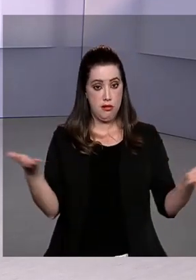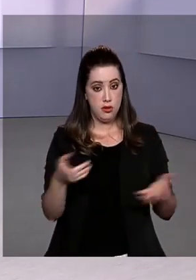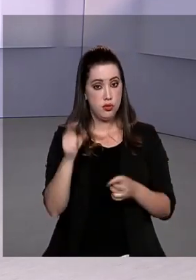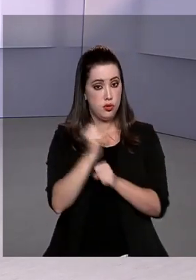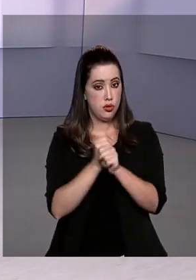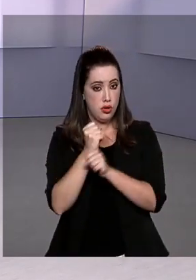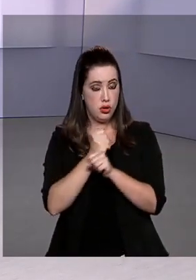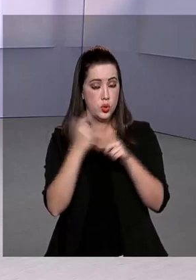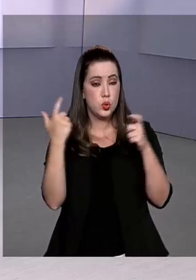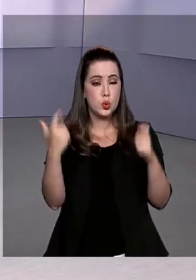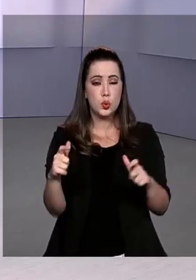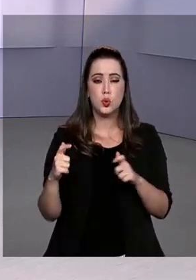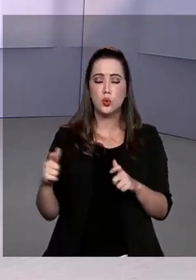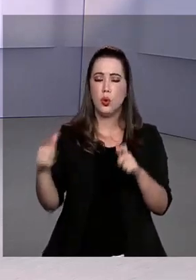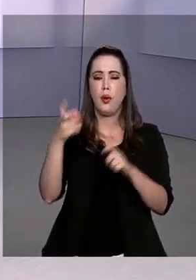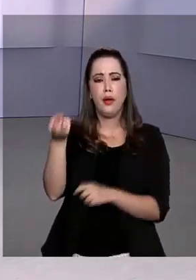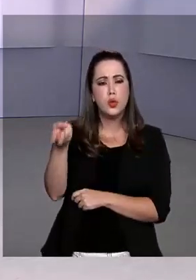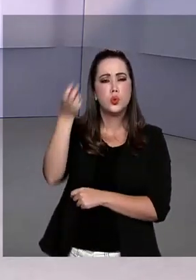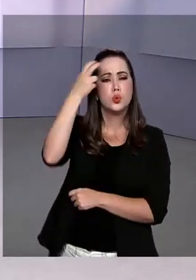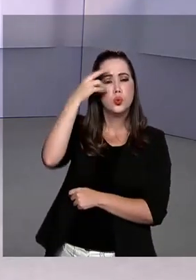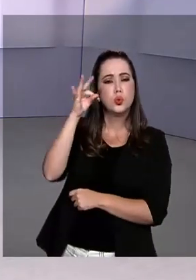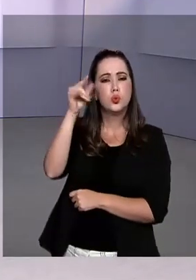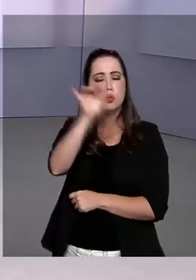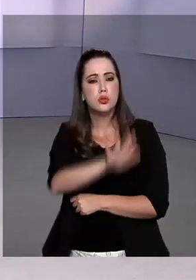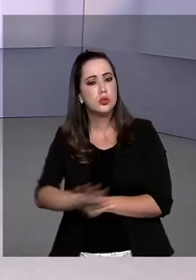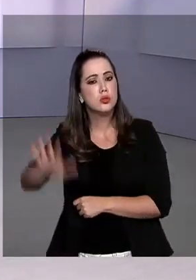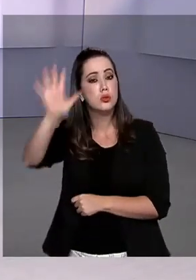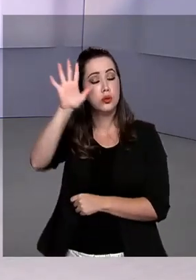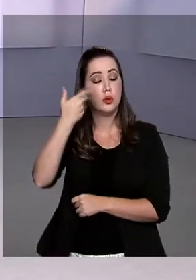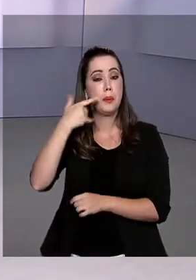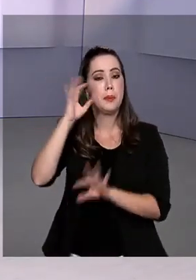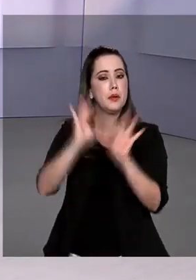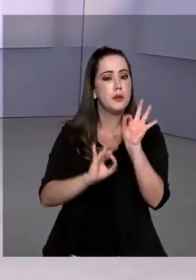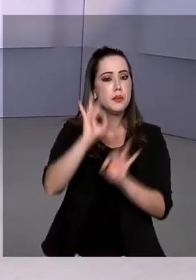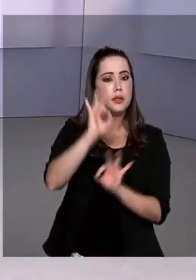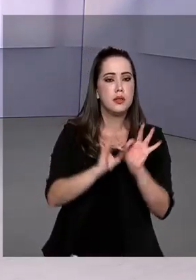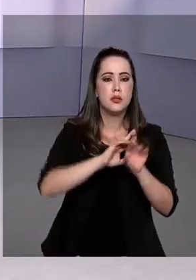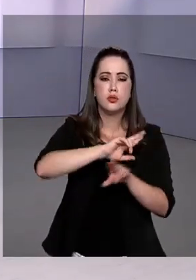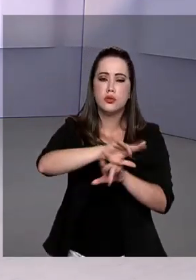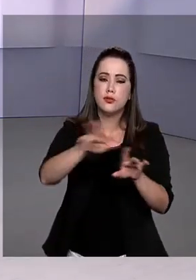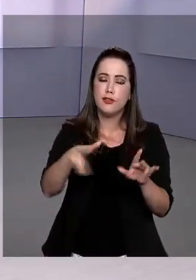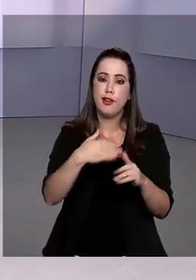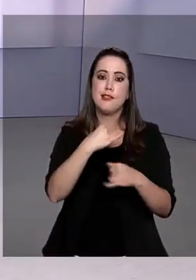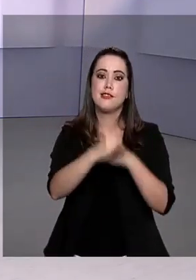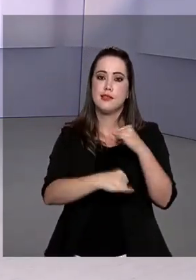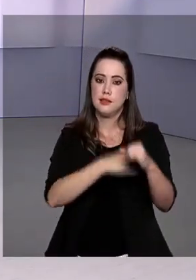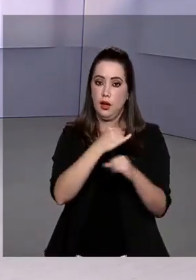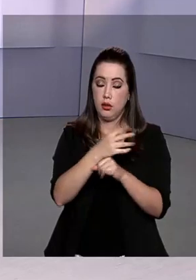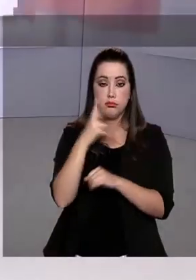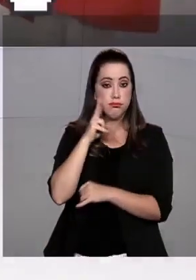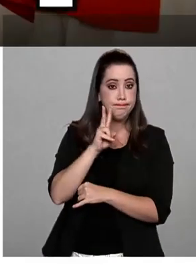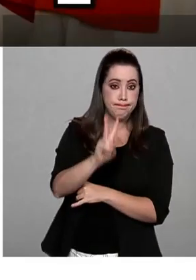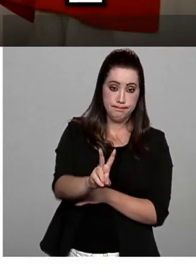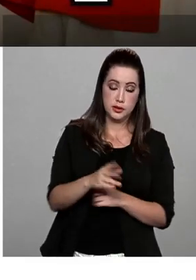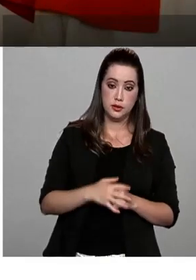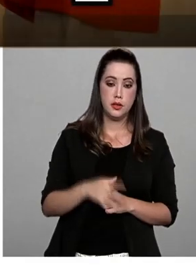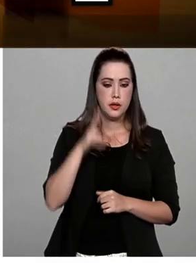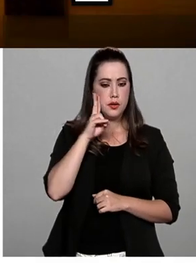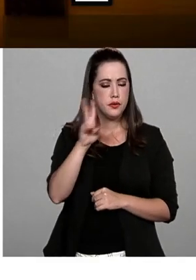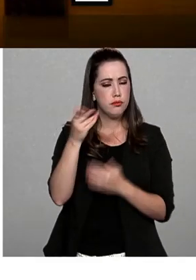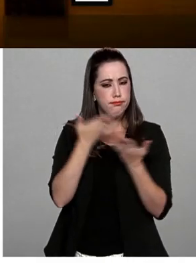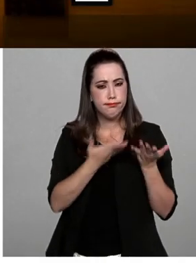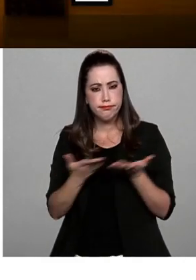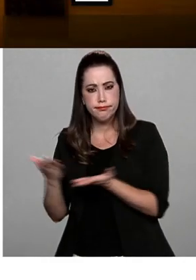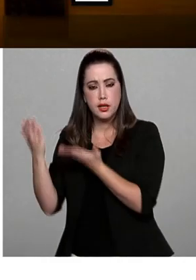os museus e instituições de cultura de todo o país prepararam várias atrações virtuais por causa da pandemia. Para conferir a